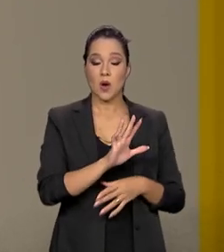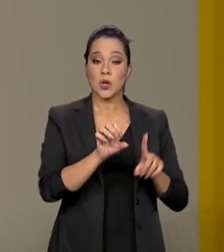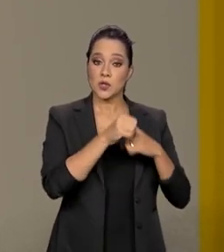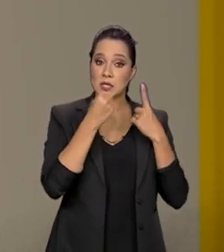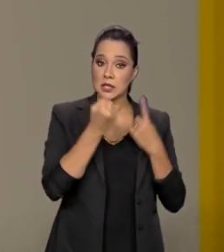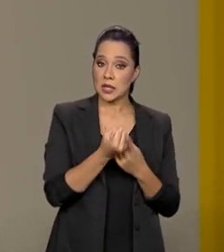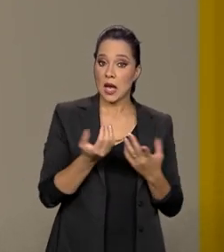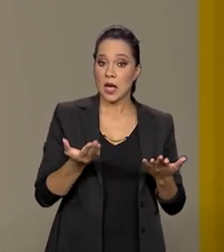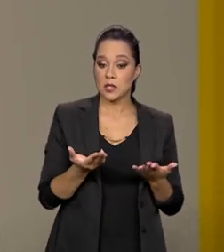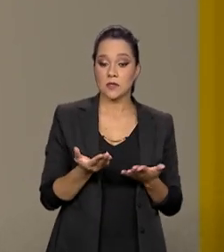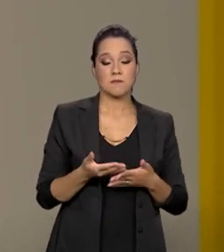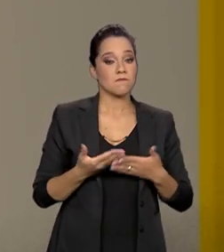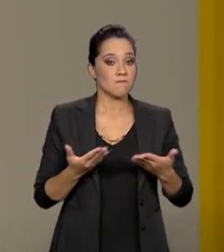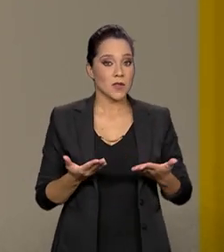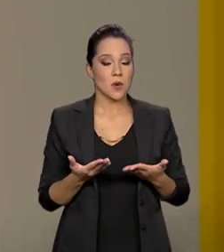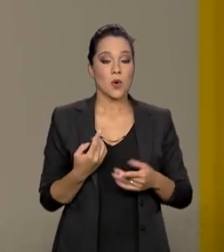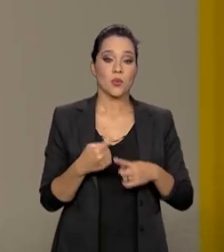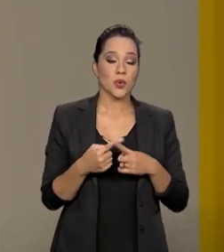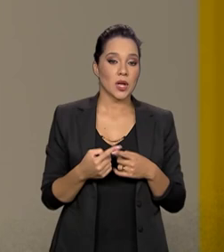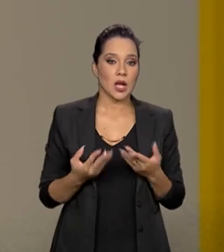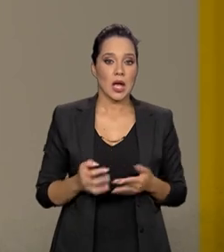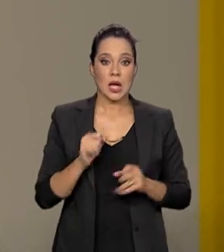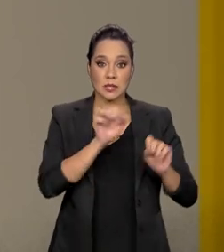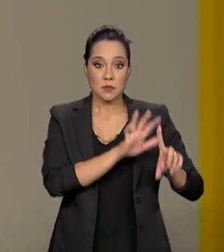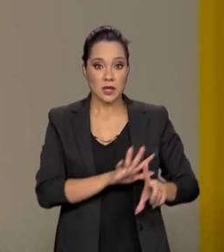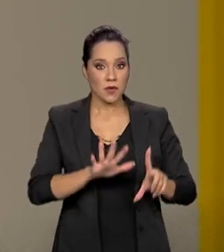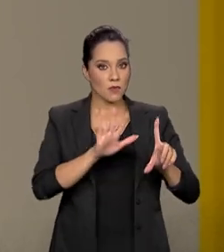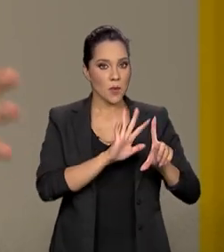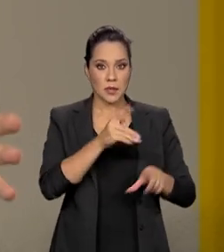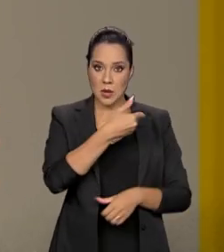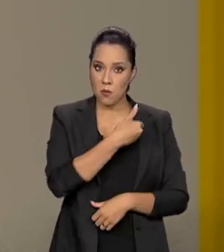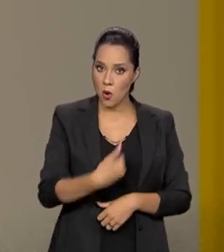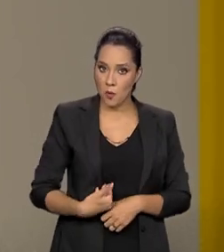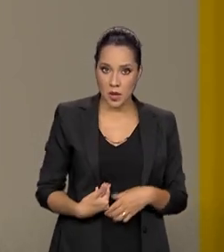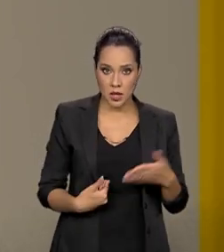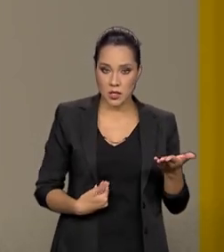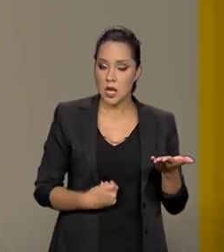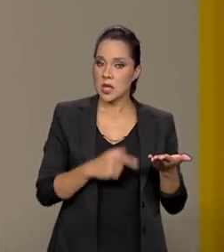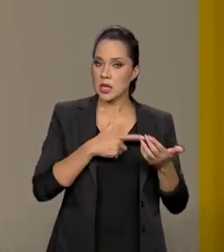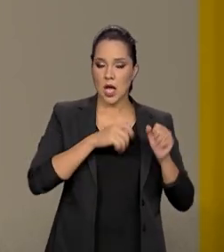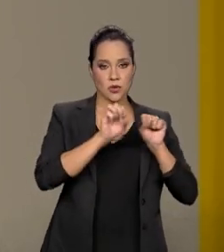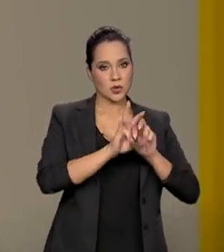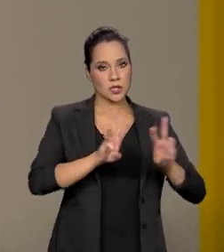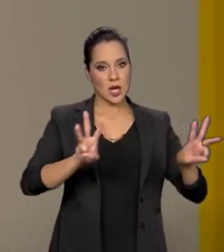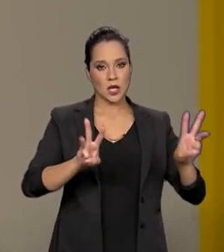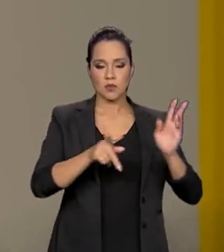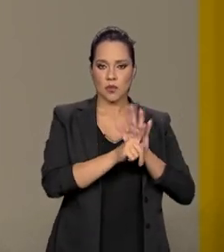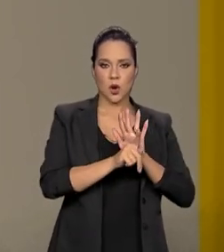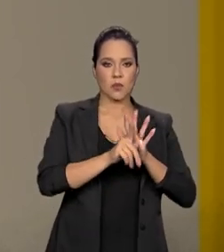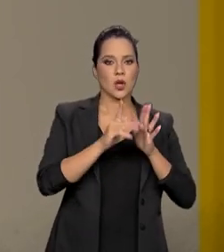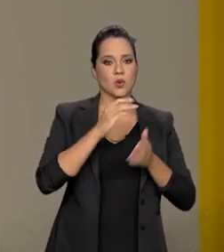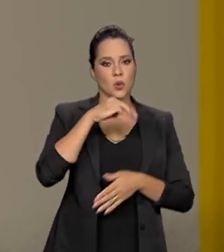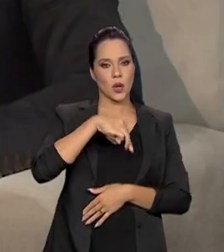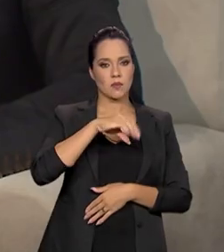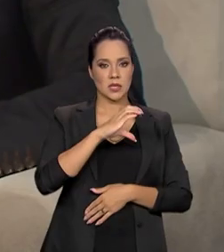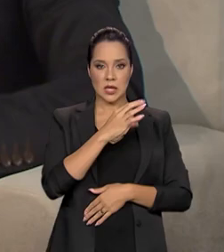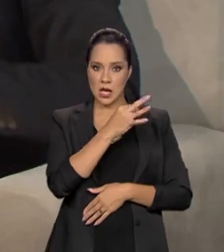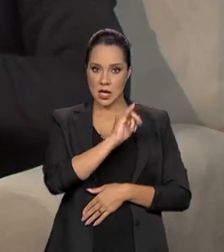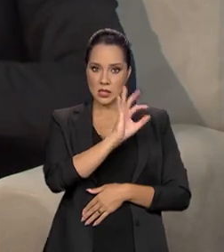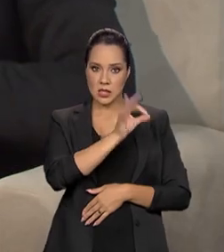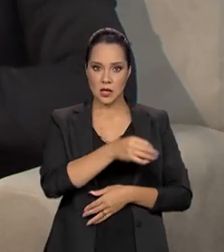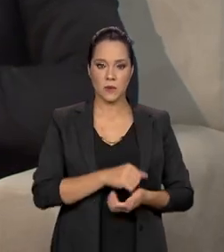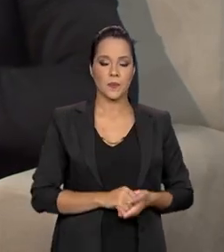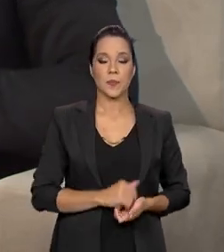sociedade civil, ou seja, porque essas plataformas são públicas, estão ali no site do MCTI também, né? Exatamente.